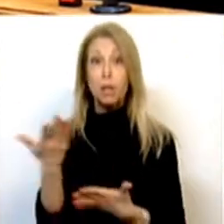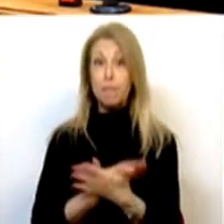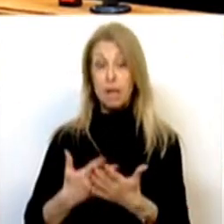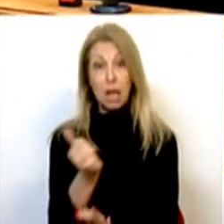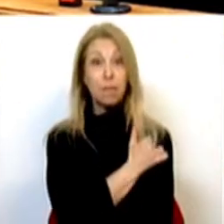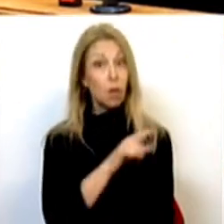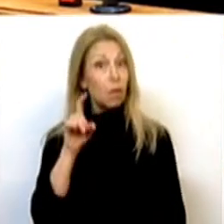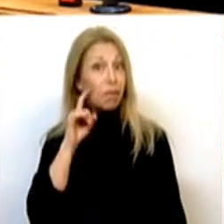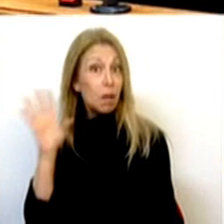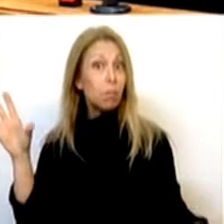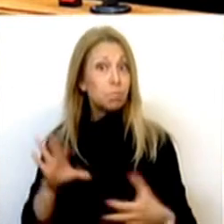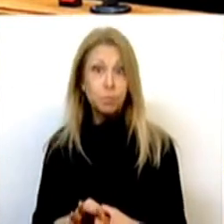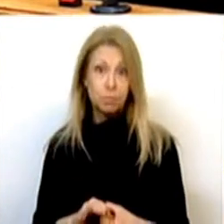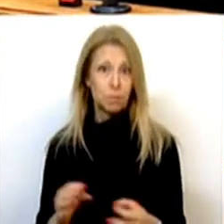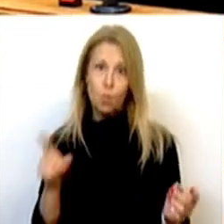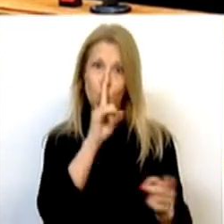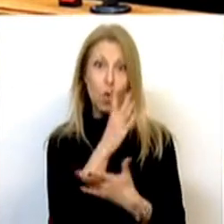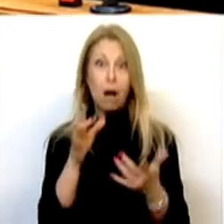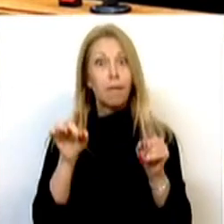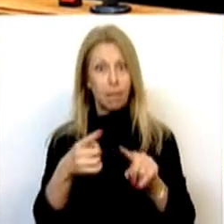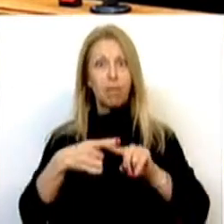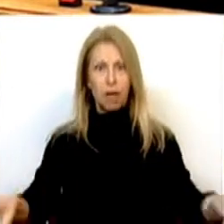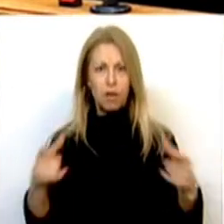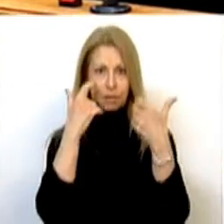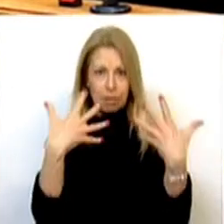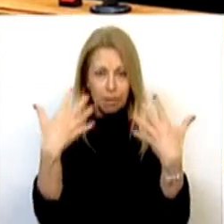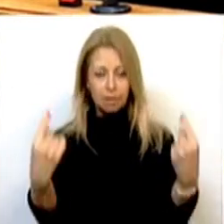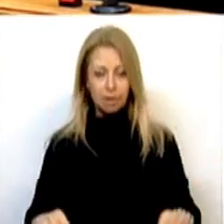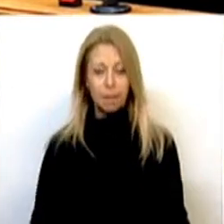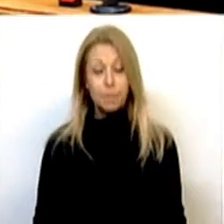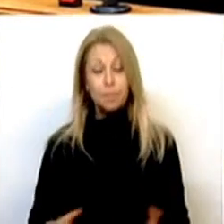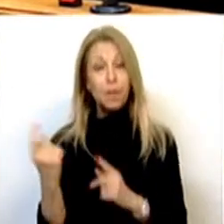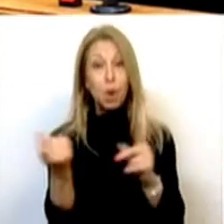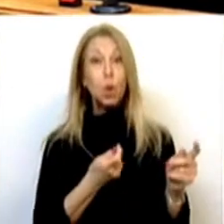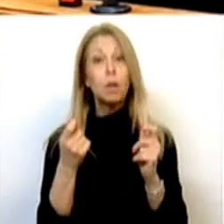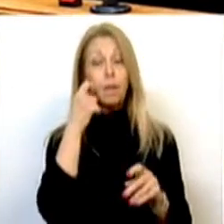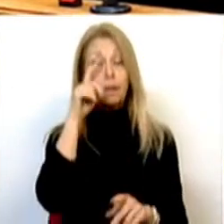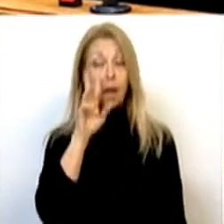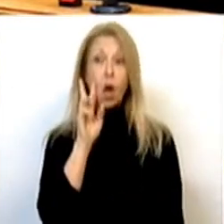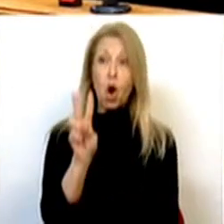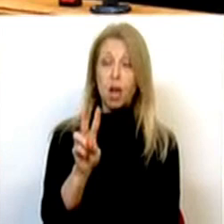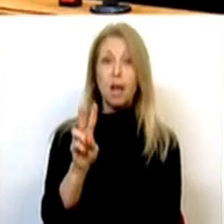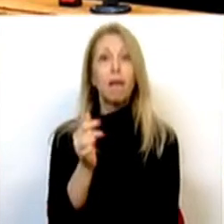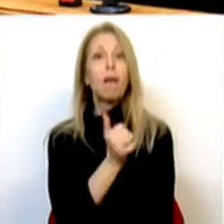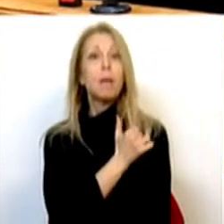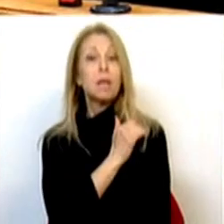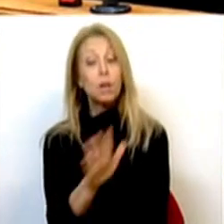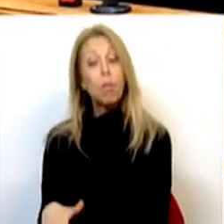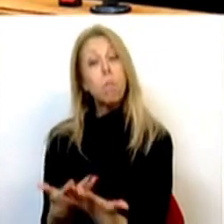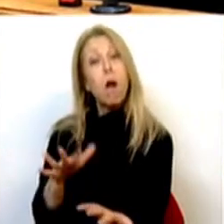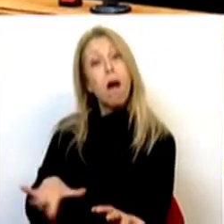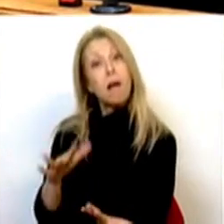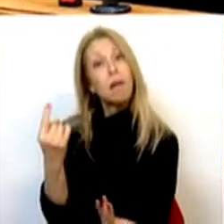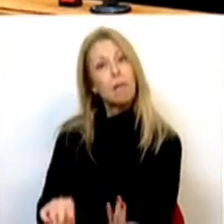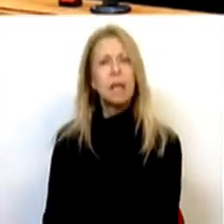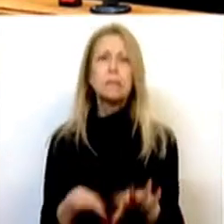E essa é uma grande diferença. E, portanto, neste debate, quem olha para a habitação e tem propostas nessa área, como uma